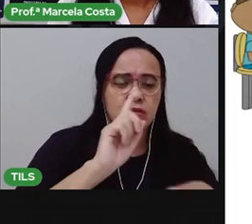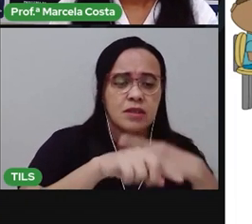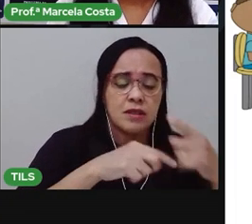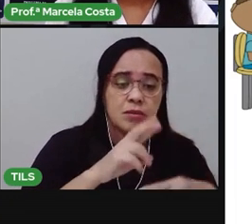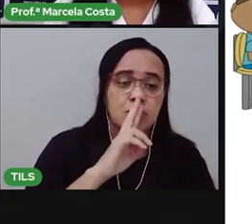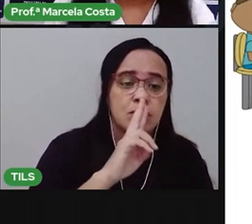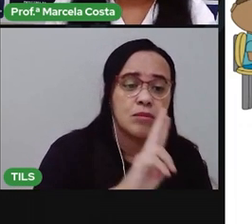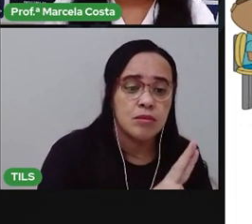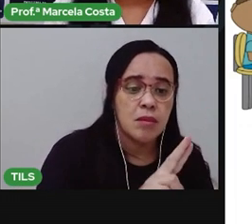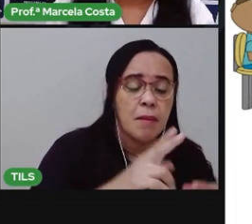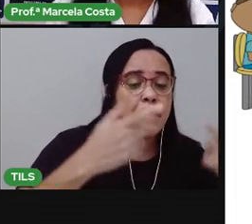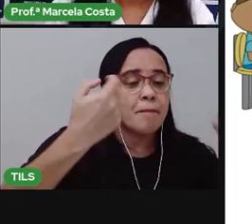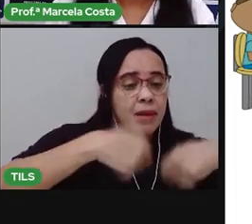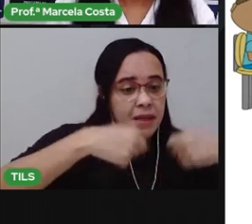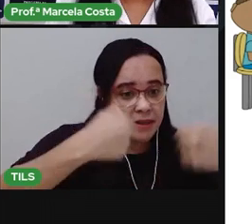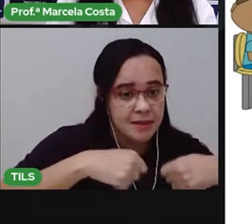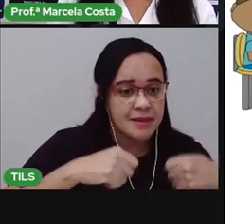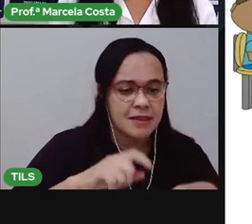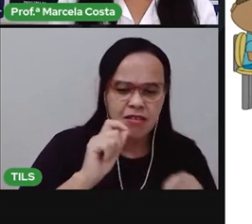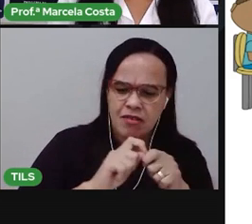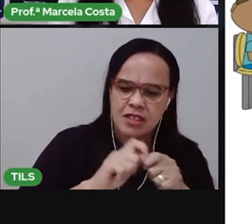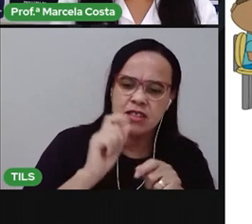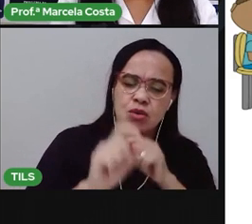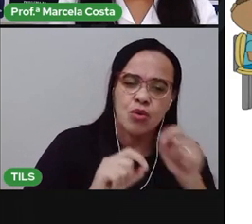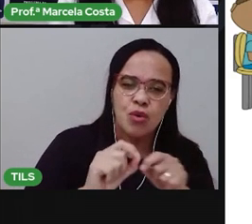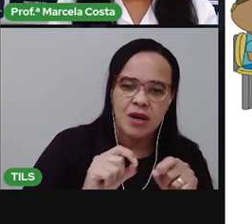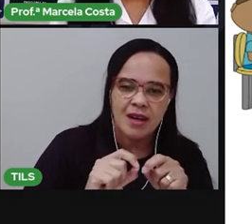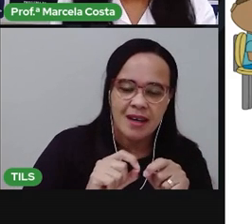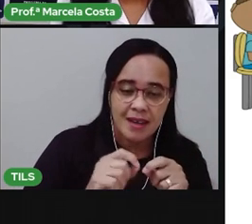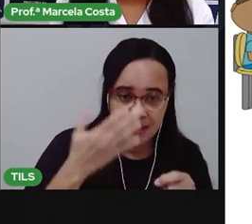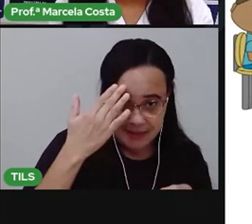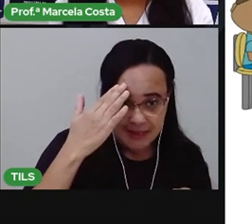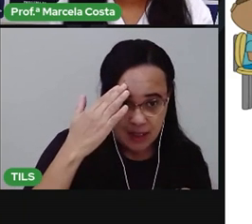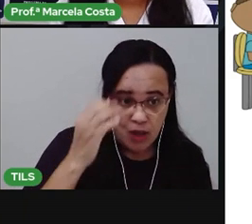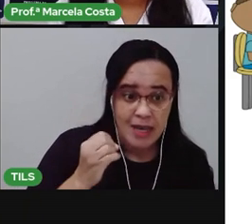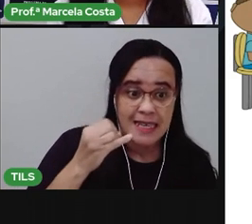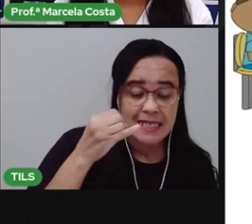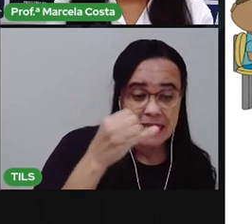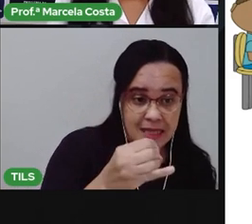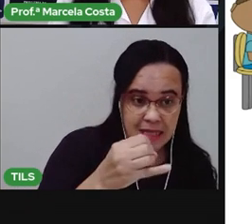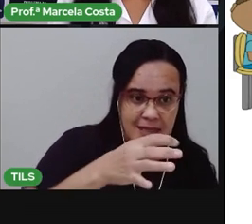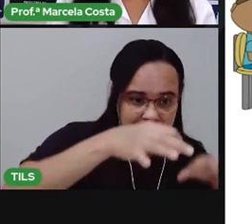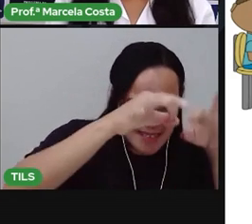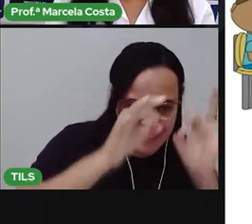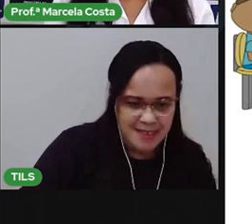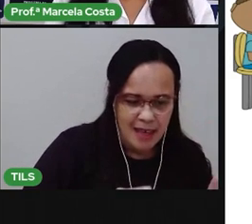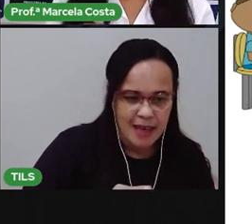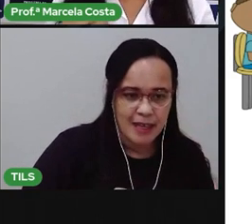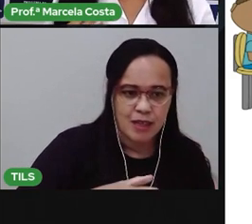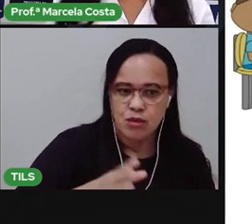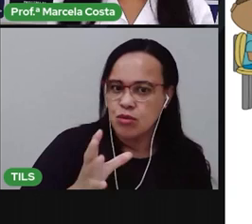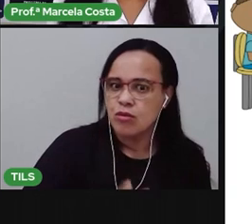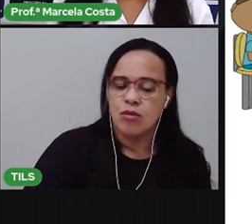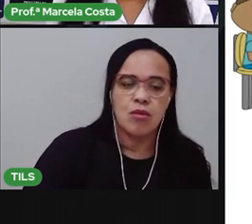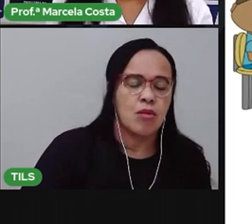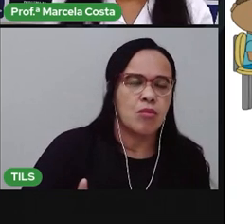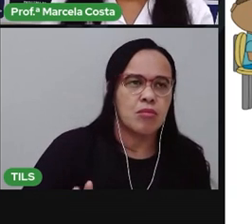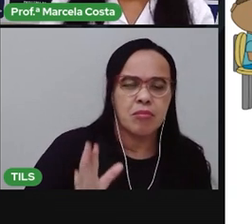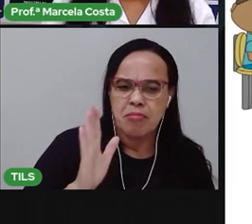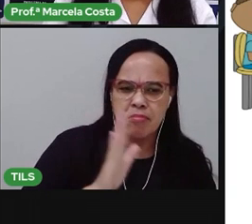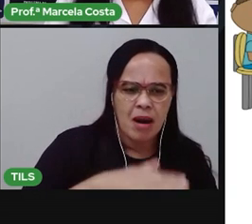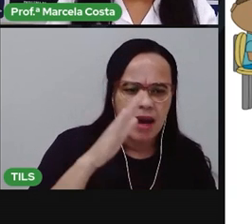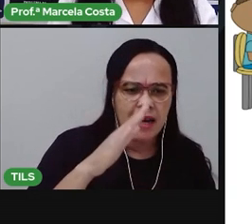que aquelas crianças estão fazendo. Ganha quem acertar mais vezes. É uma brincadeira divertida.